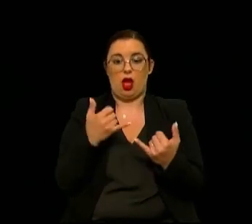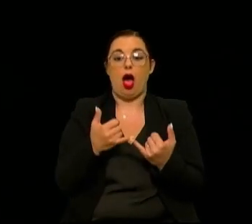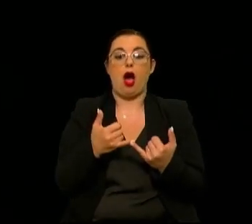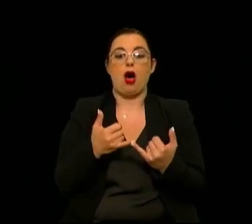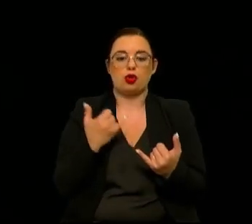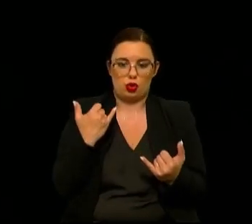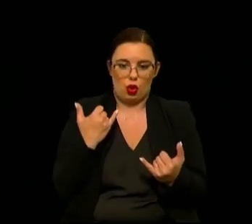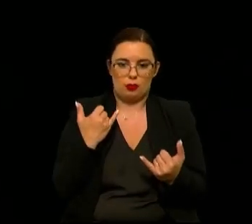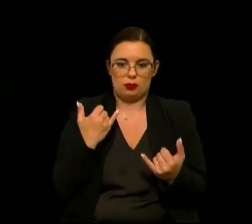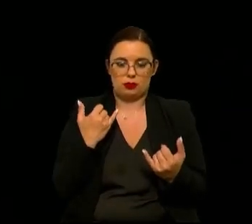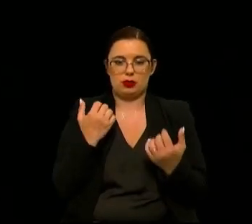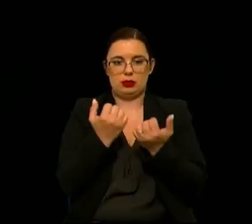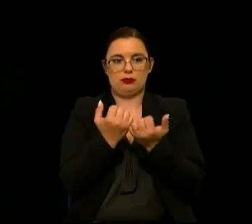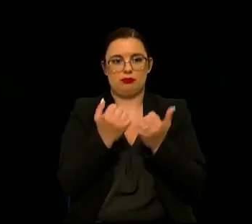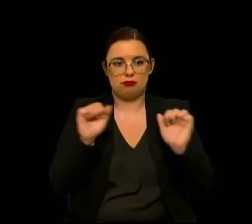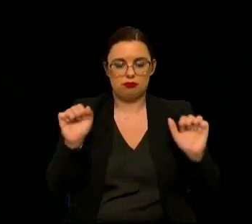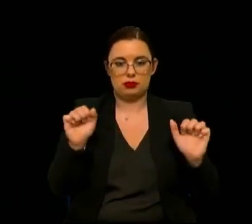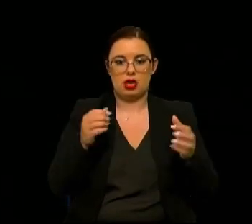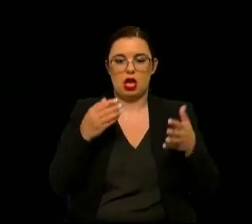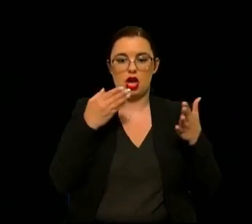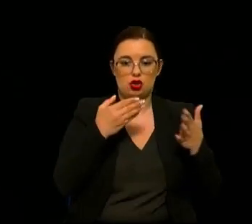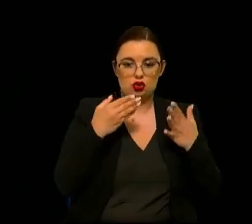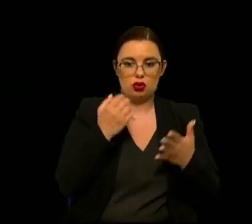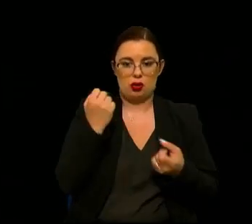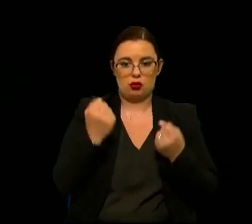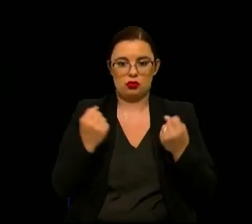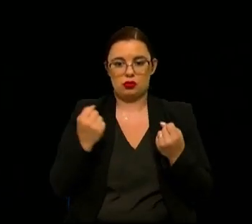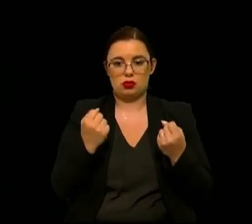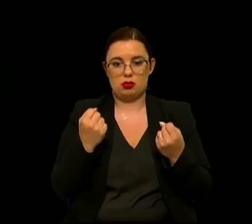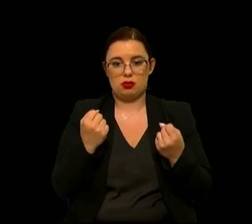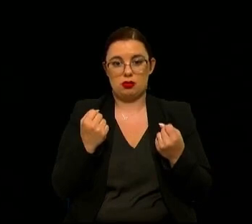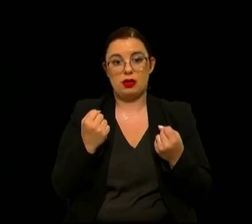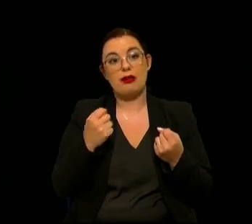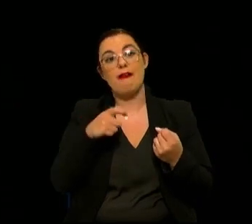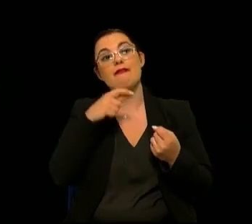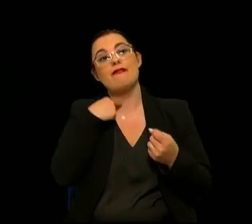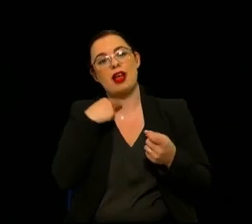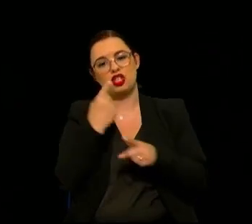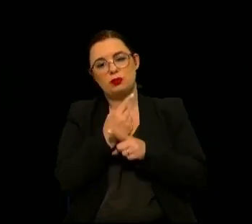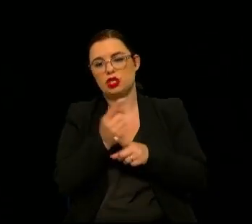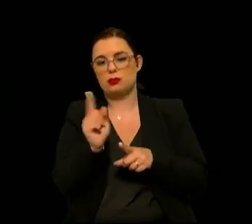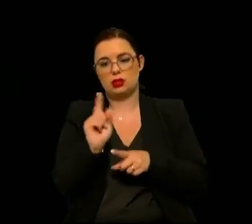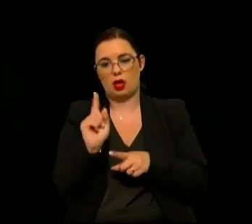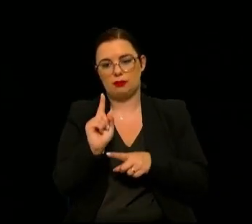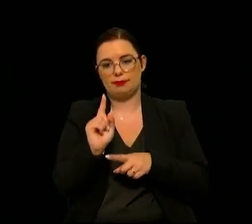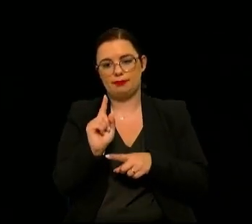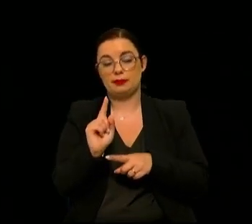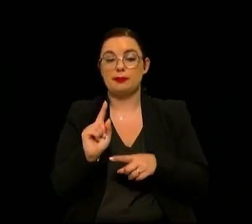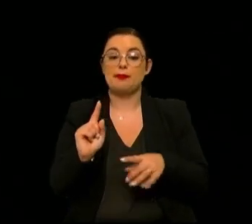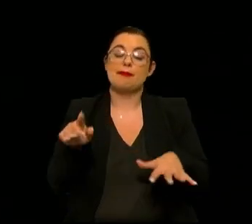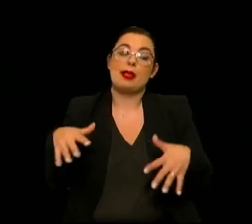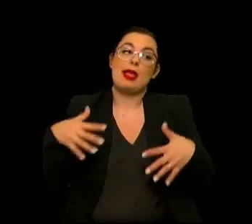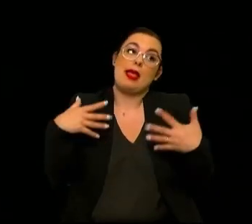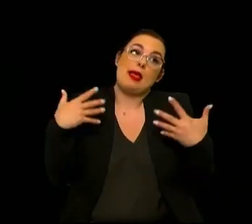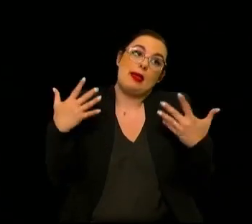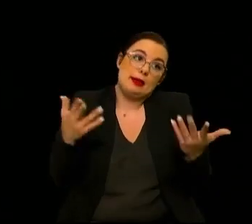mecanismos automáticos de condução, de ajuda à condução, não cometam as mesmas as neiras. E, infelizmente,